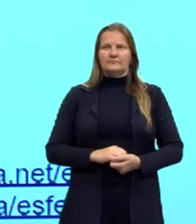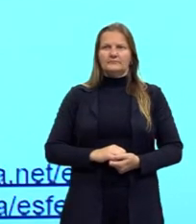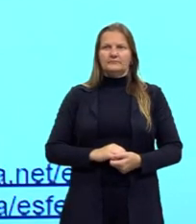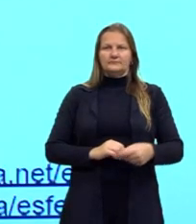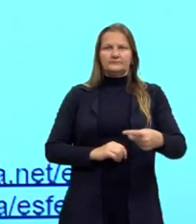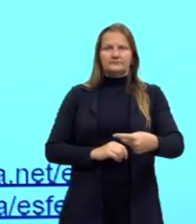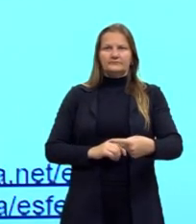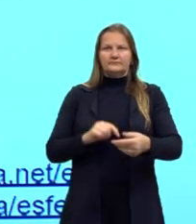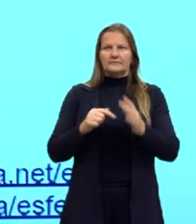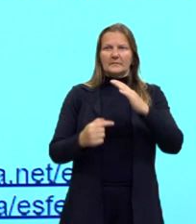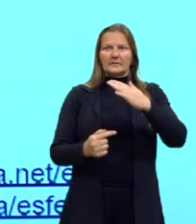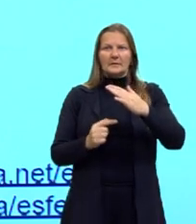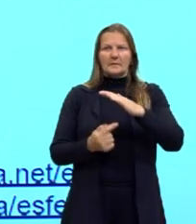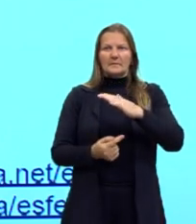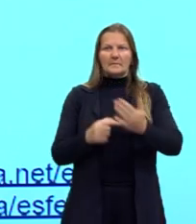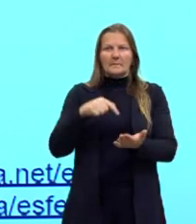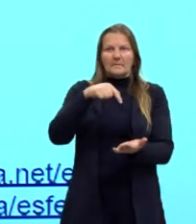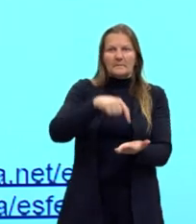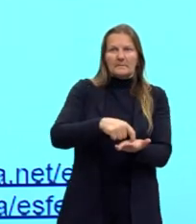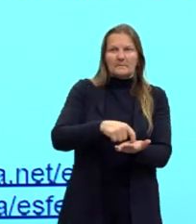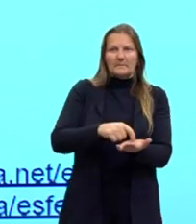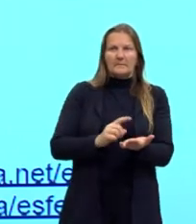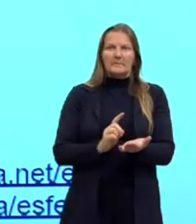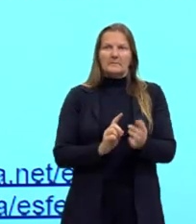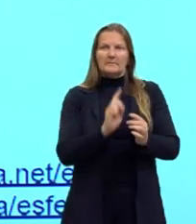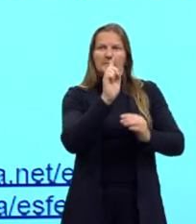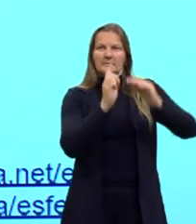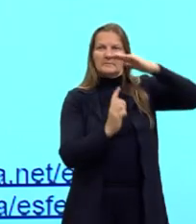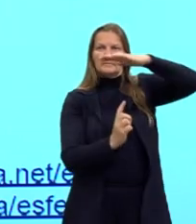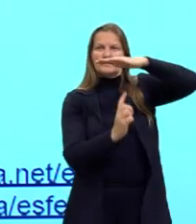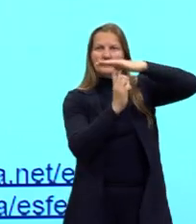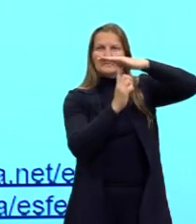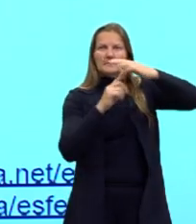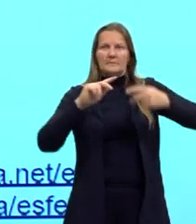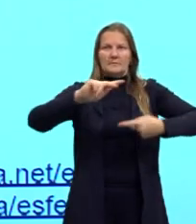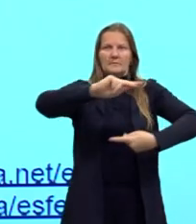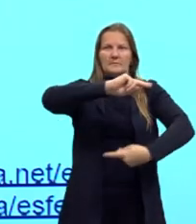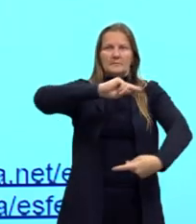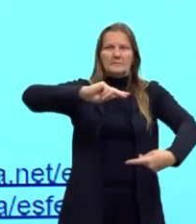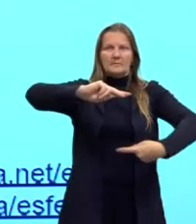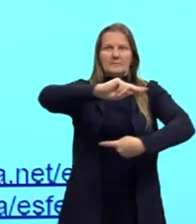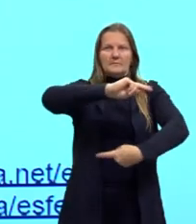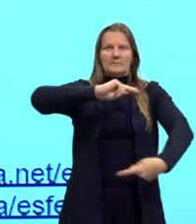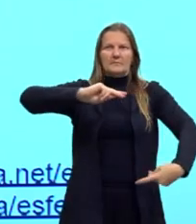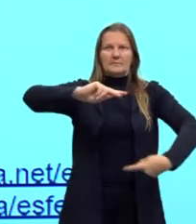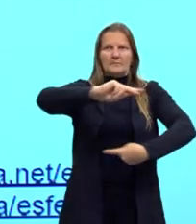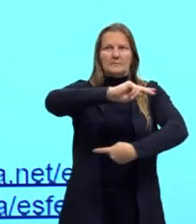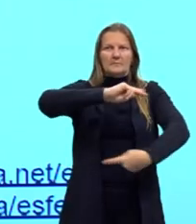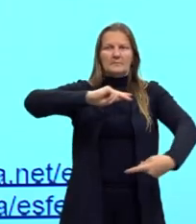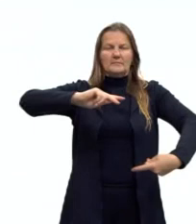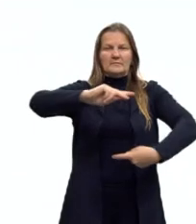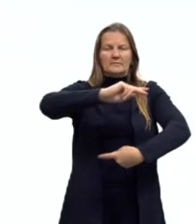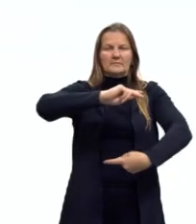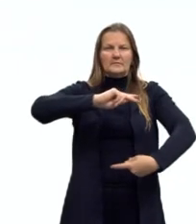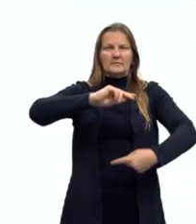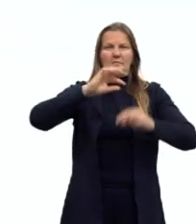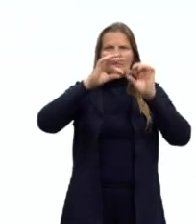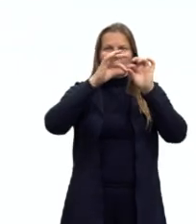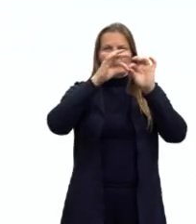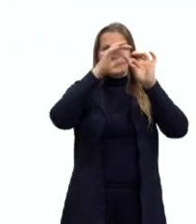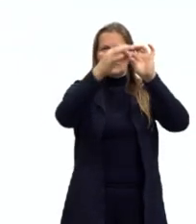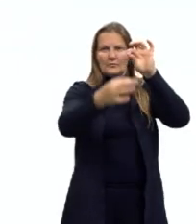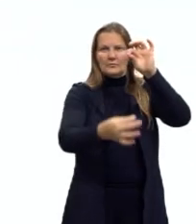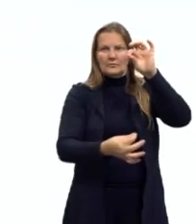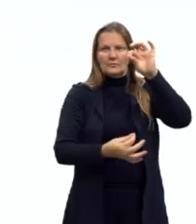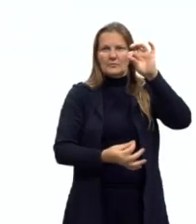pelos pontos P1 e P2, representando polos. Eles são os pontos de encontro da esfera